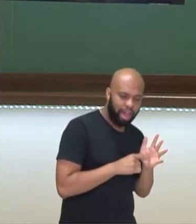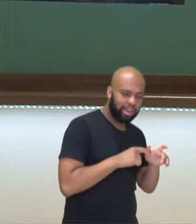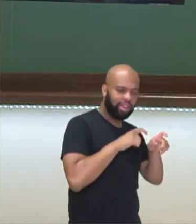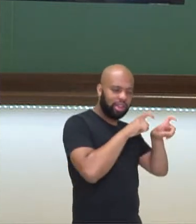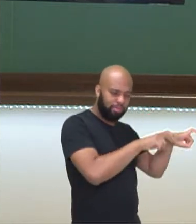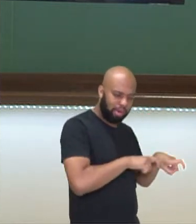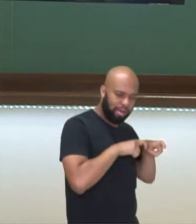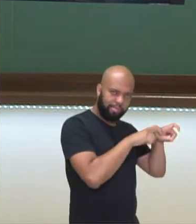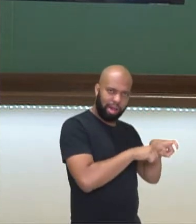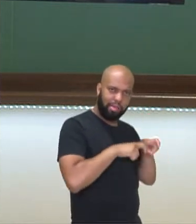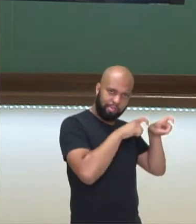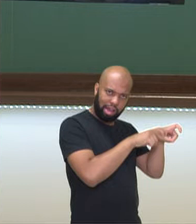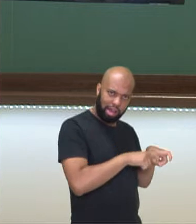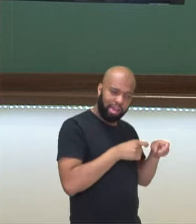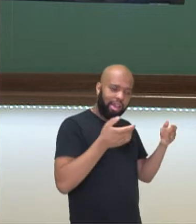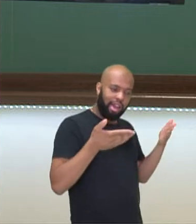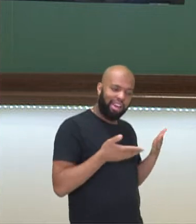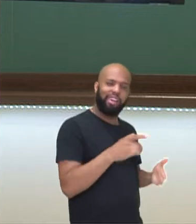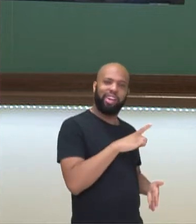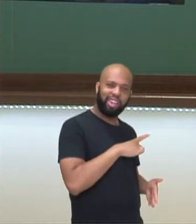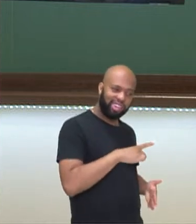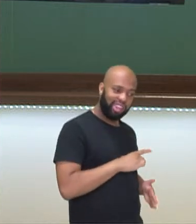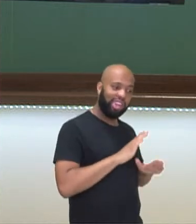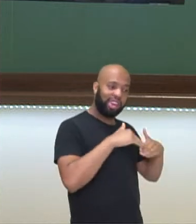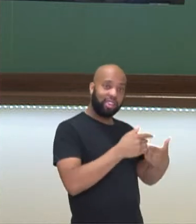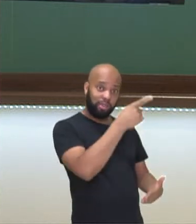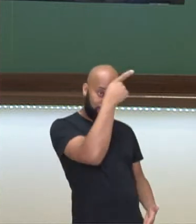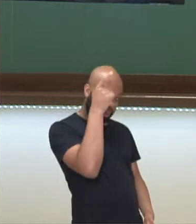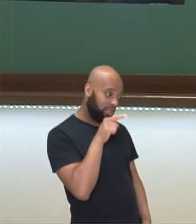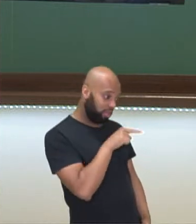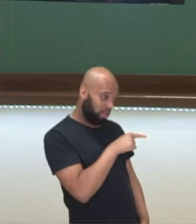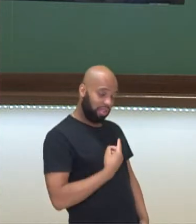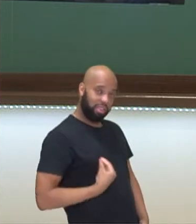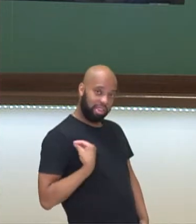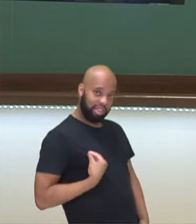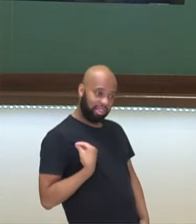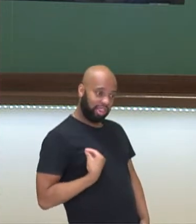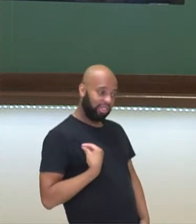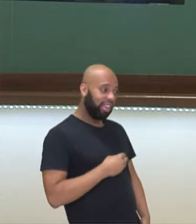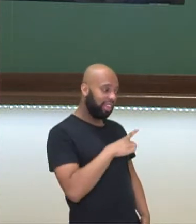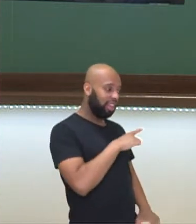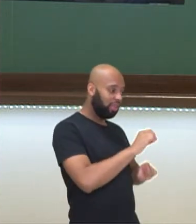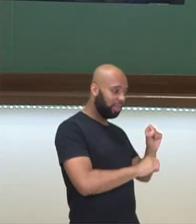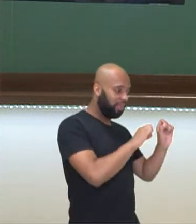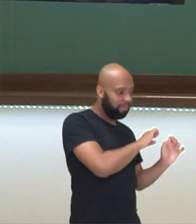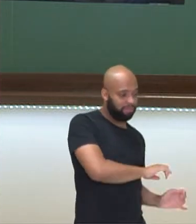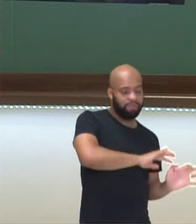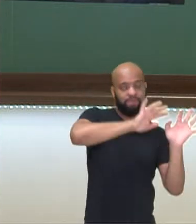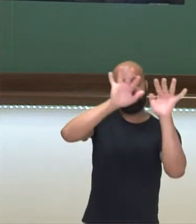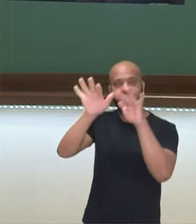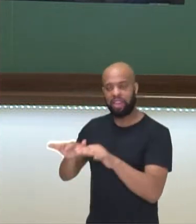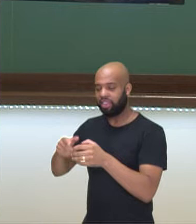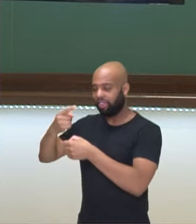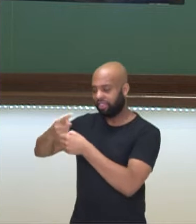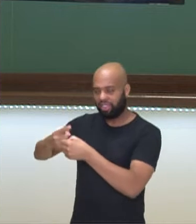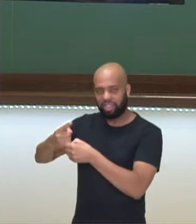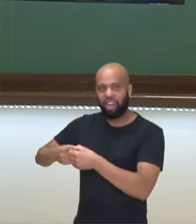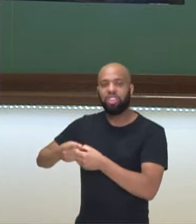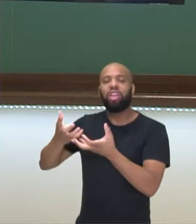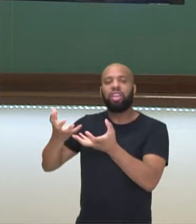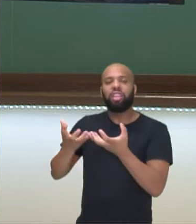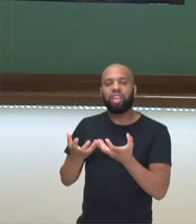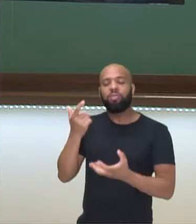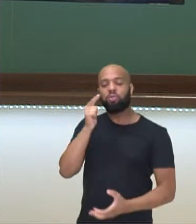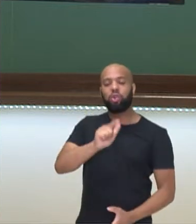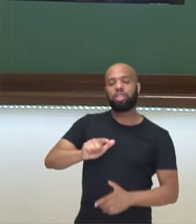vão para o campo, fazendo com que grande parte dessas pessoas precisem migrar, precisem ir para as grandes cidades, na intenção